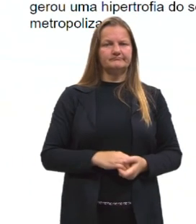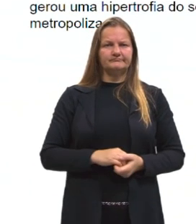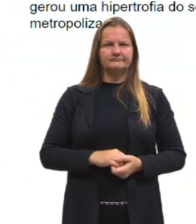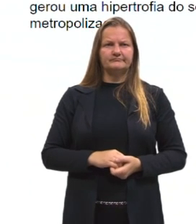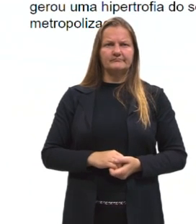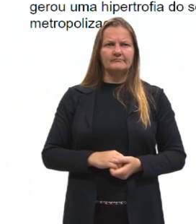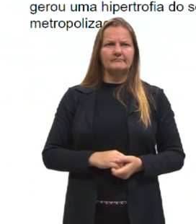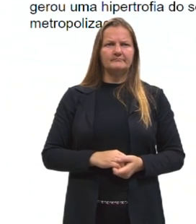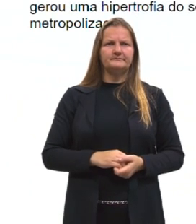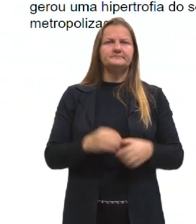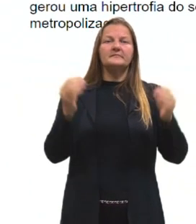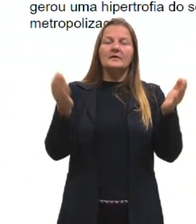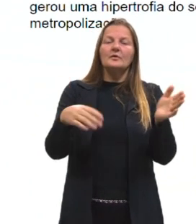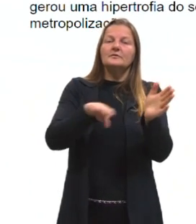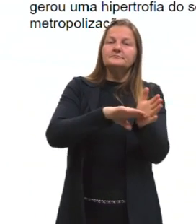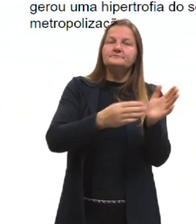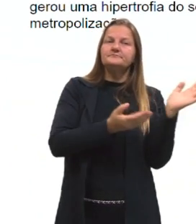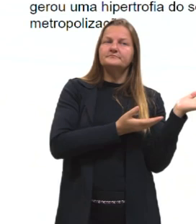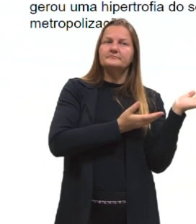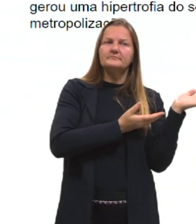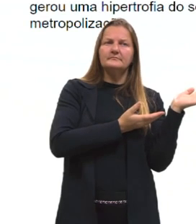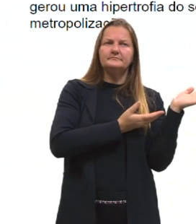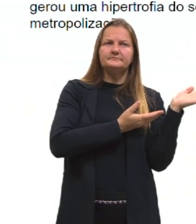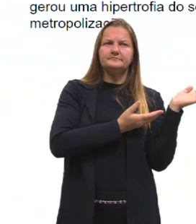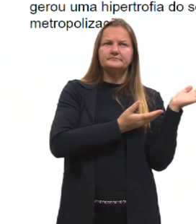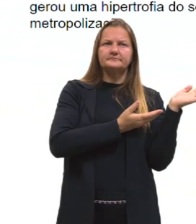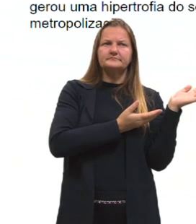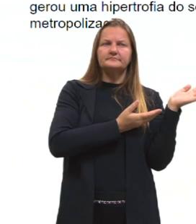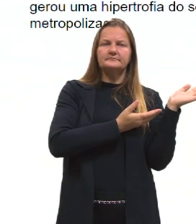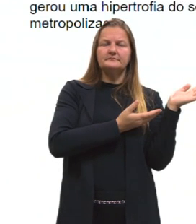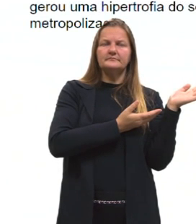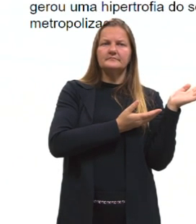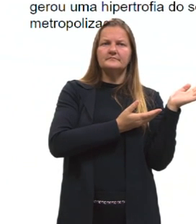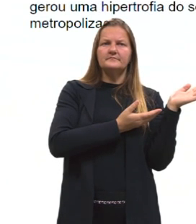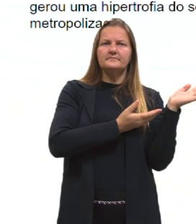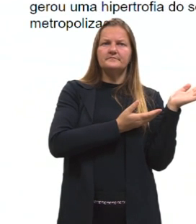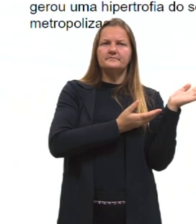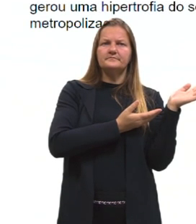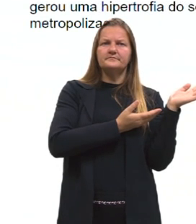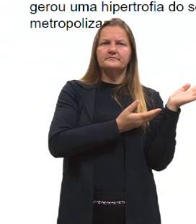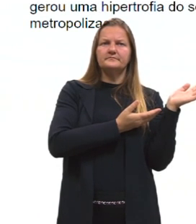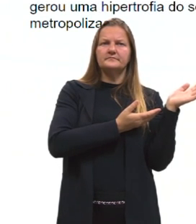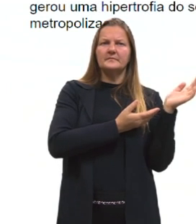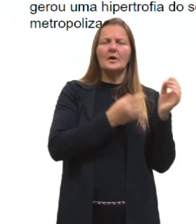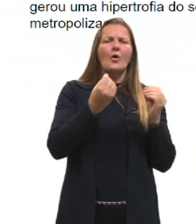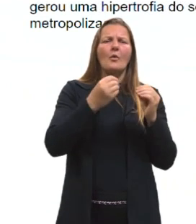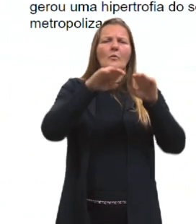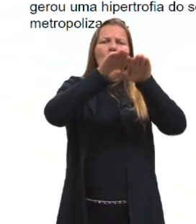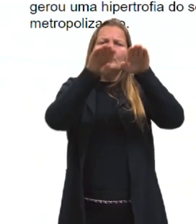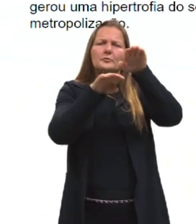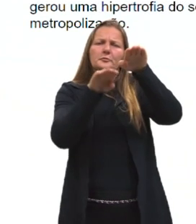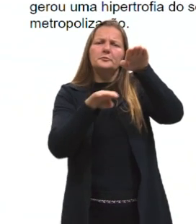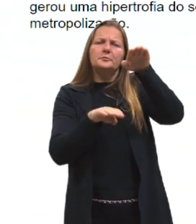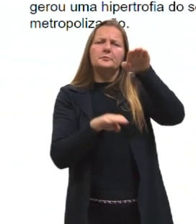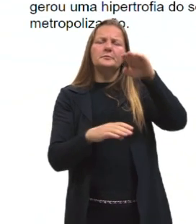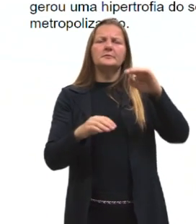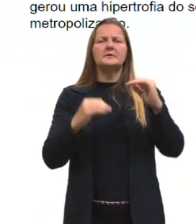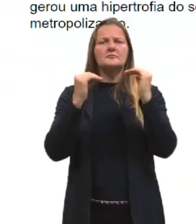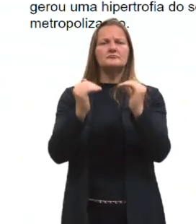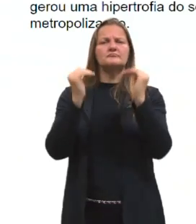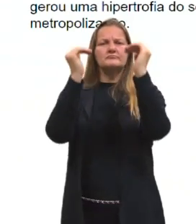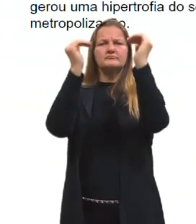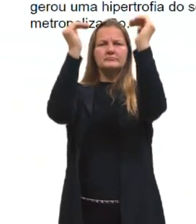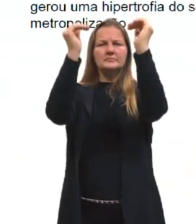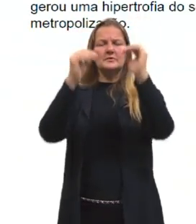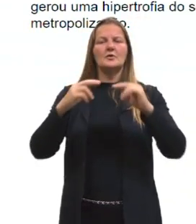e aqui a gente chega numa questão que pode aparecer para ti, é sobre essa hierarquia urbana, tá, gurizada, o